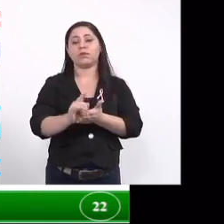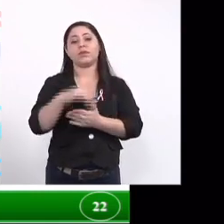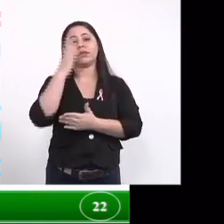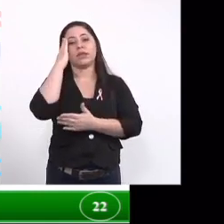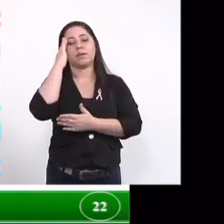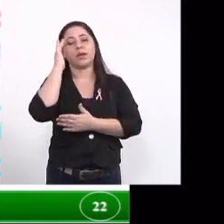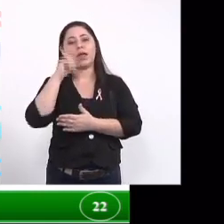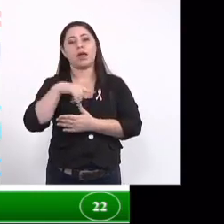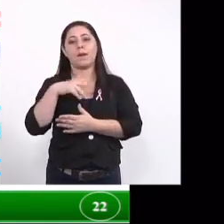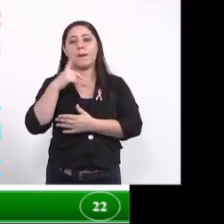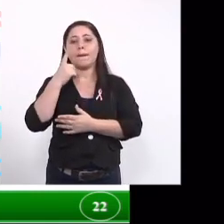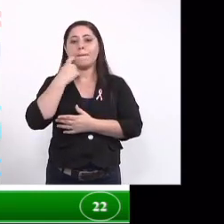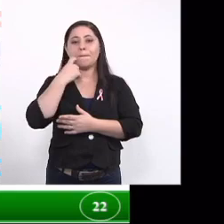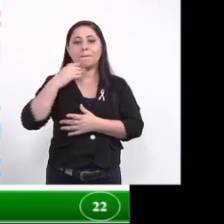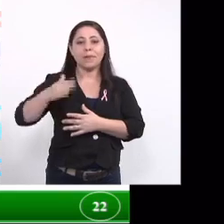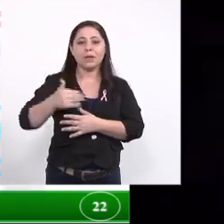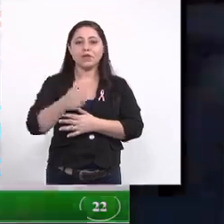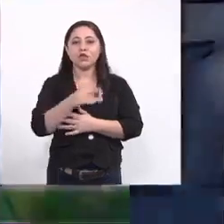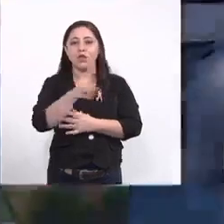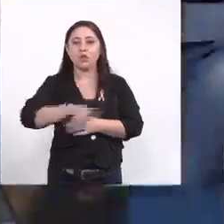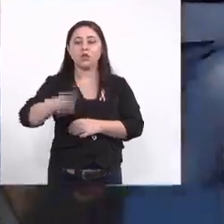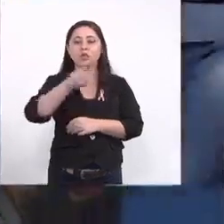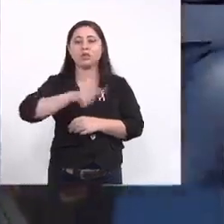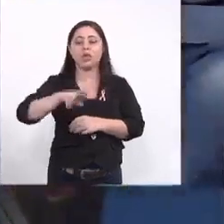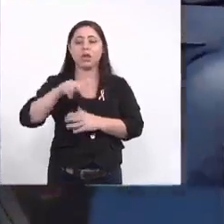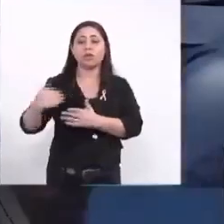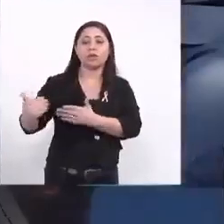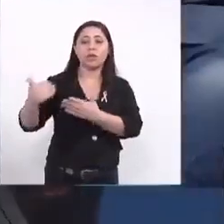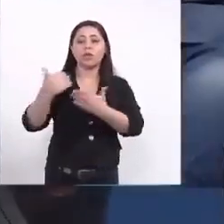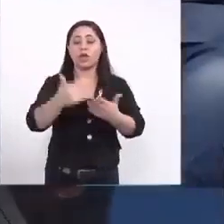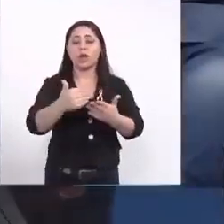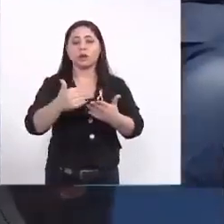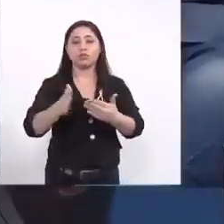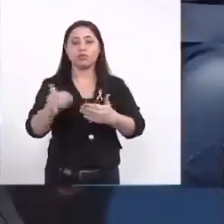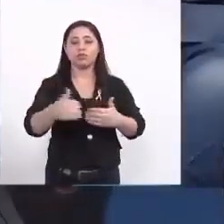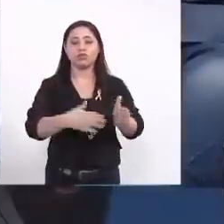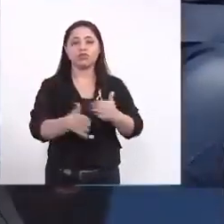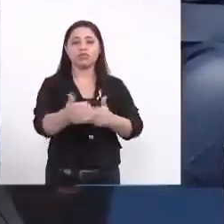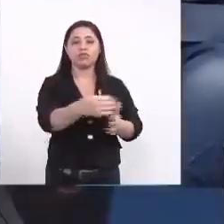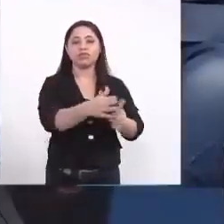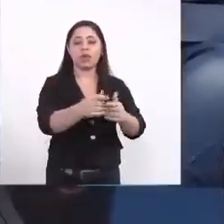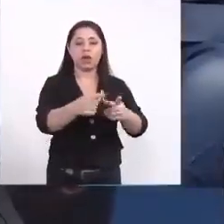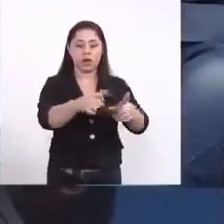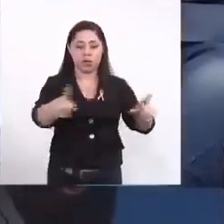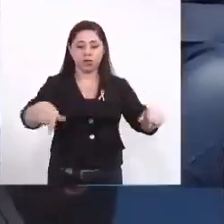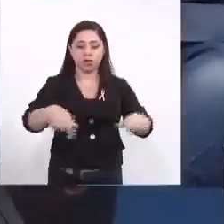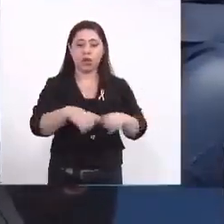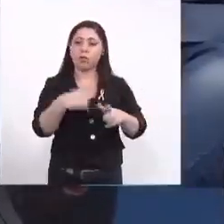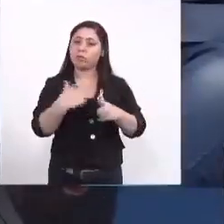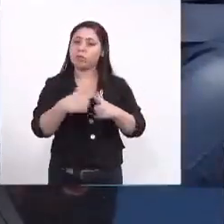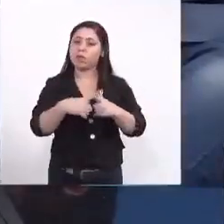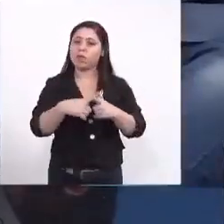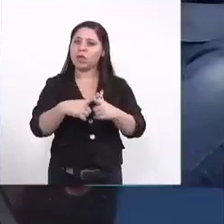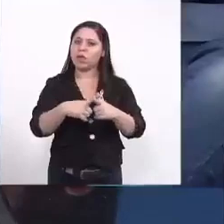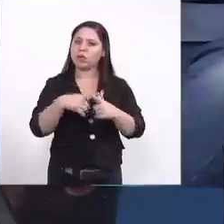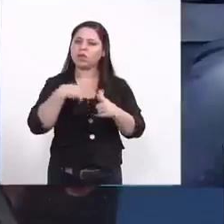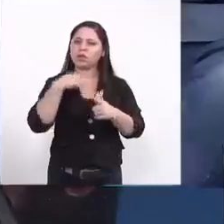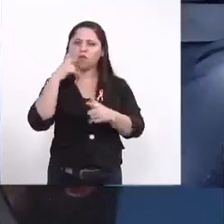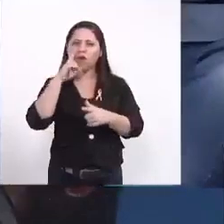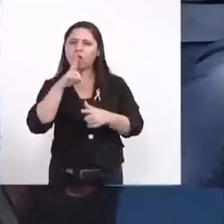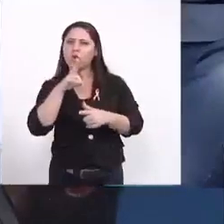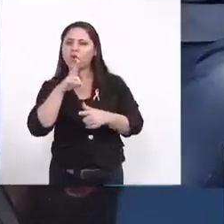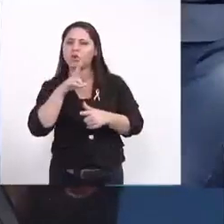vocês terem noção os peixes que nós utilizamos nos ensaios são doados para uma piscicultura porque eles verificaram o interesse nosso